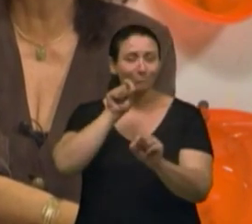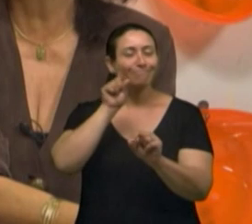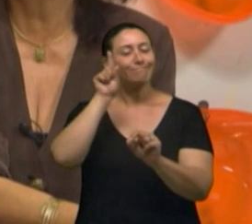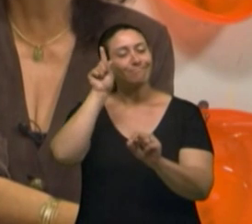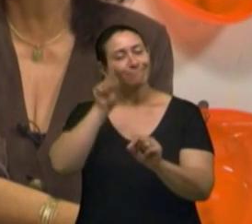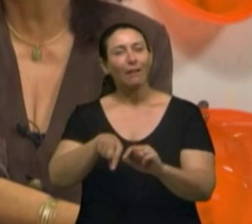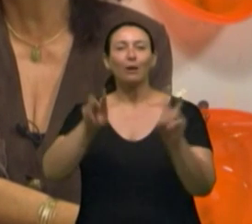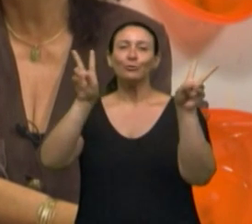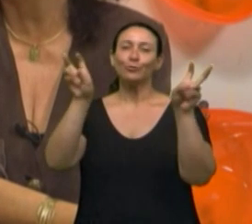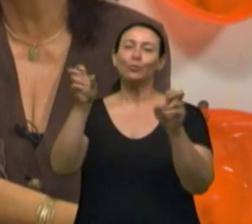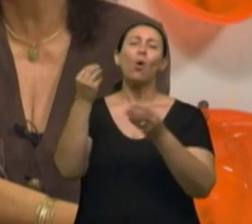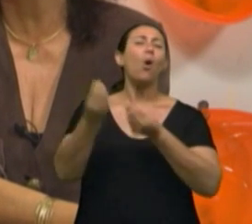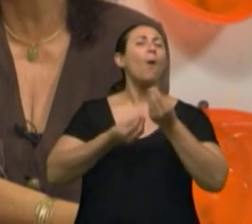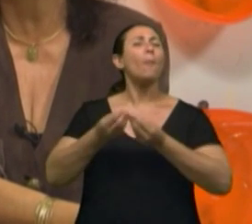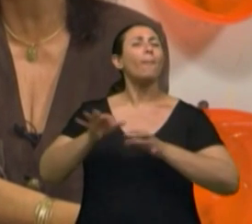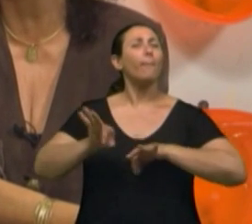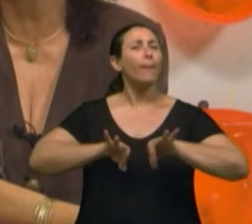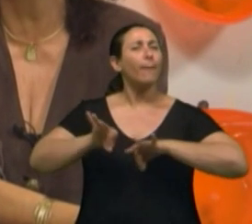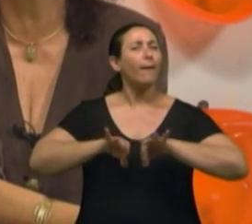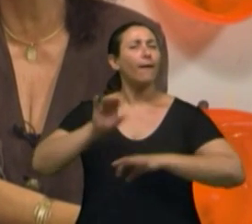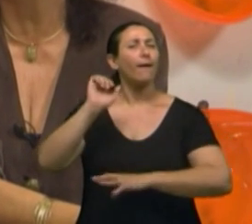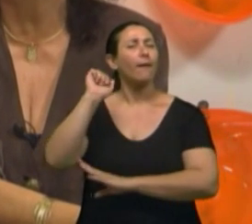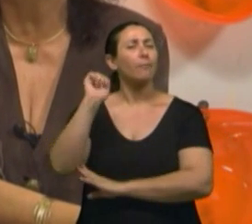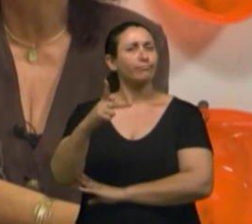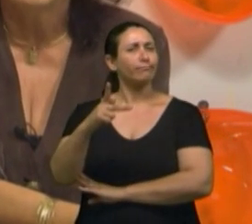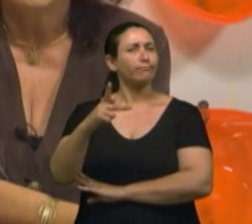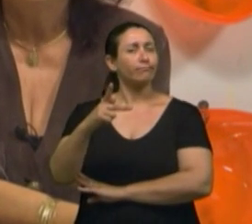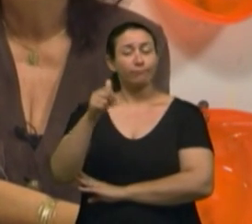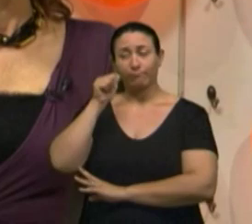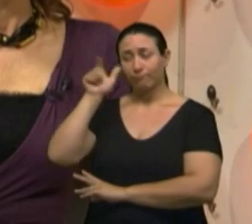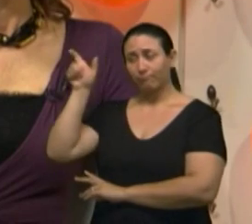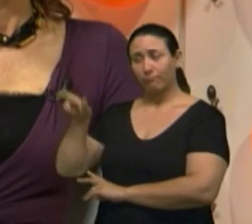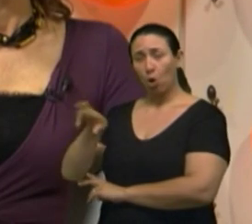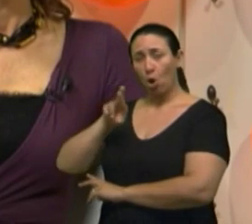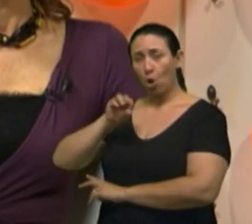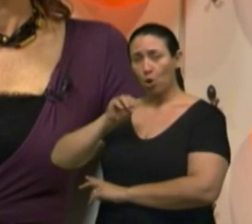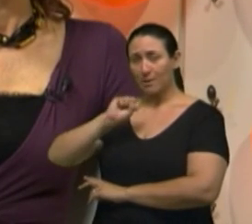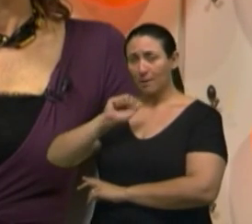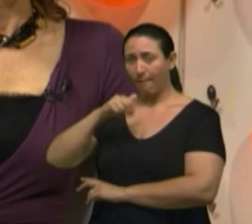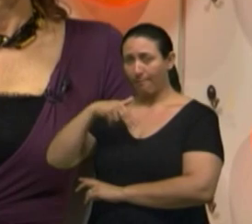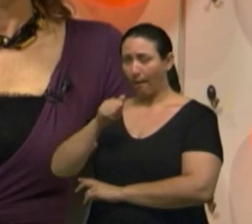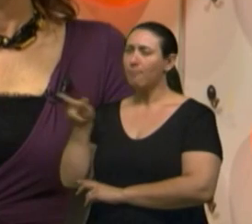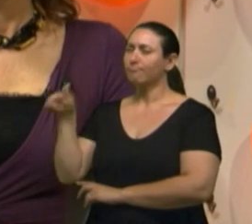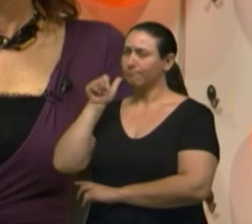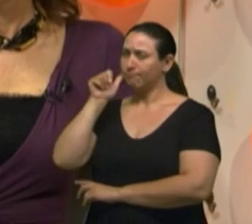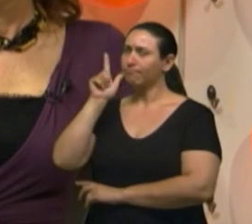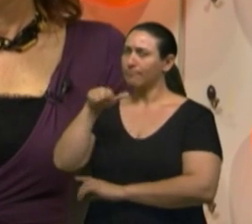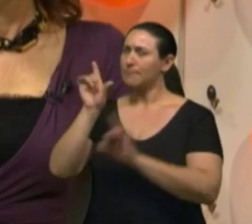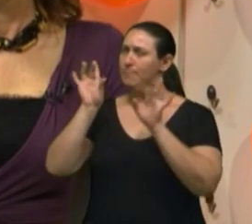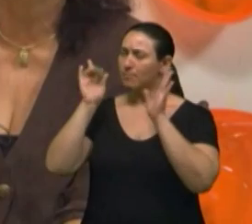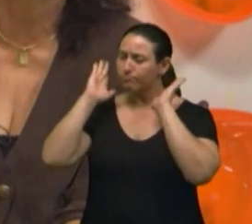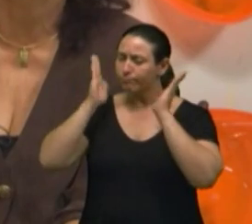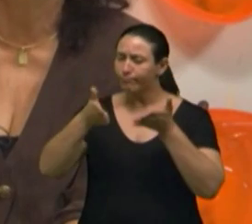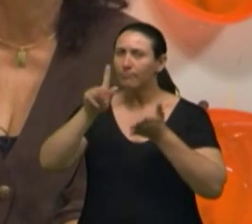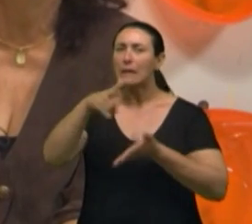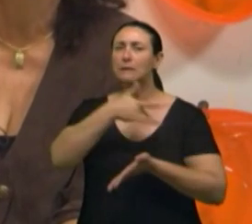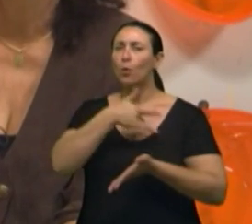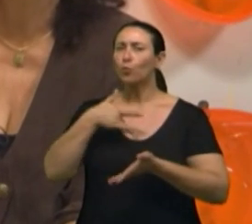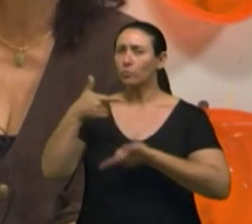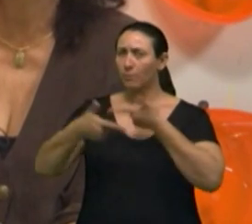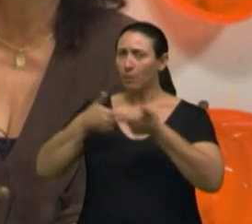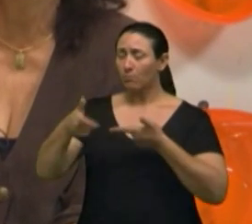preparar para aposentadoria com as assistentes sociais Rosana Pozobon, especialista em saúde do trabalhador e também a Fátima